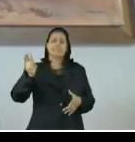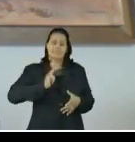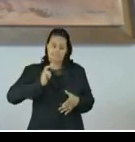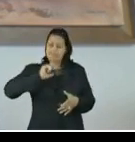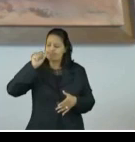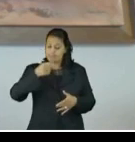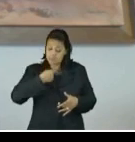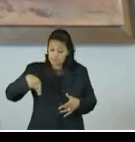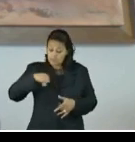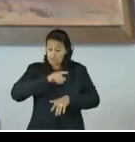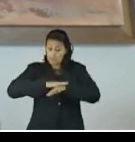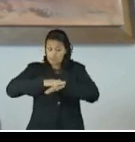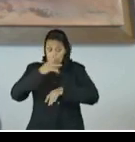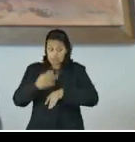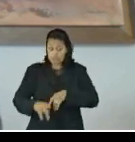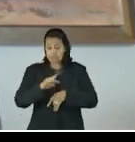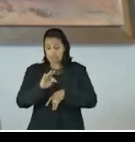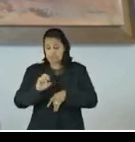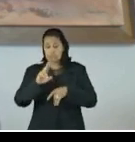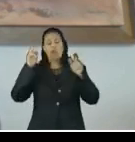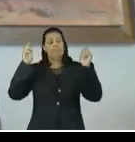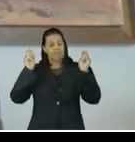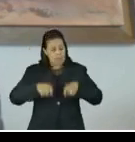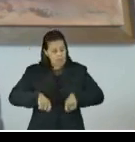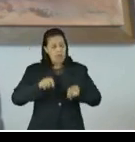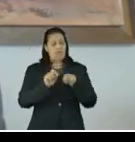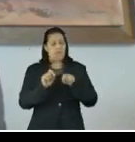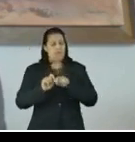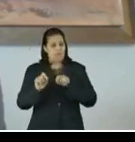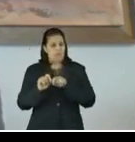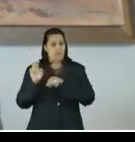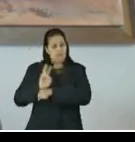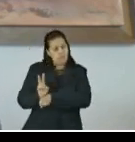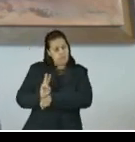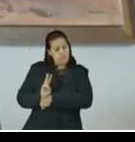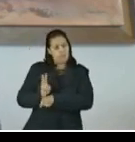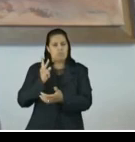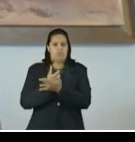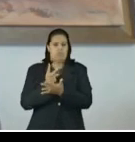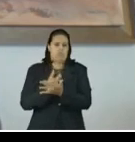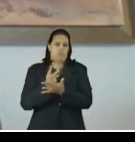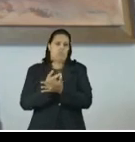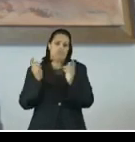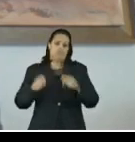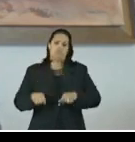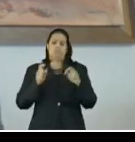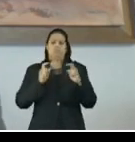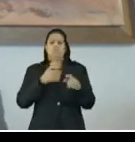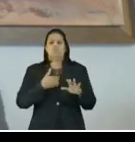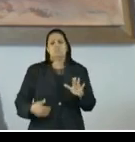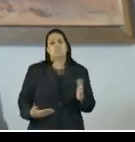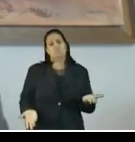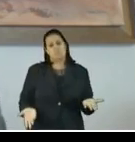de aferir, de fazer a fiscalização operacional da administração pública, espessa